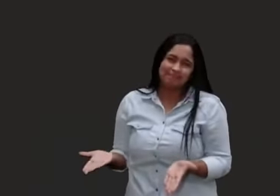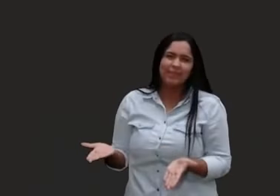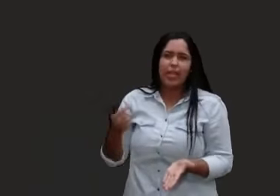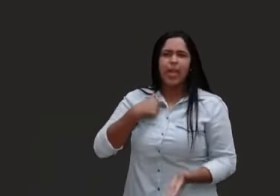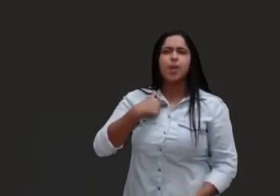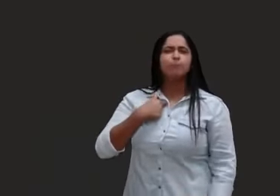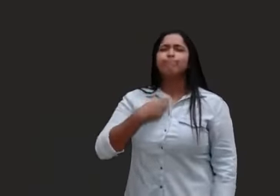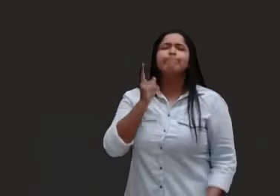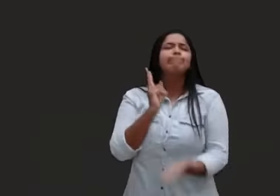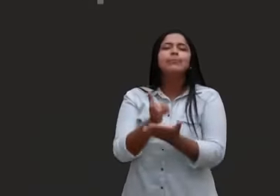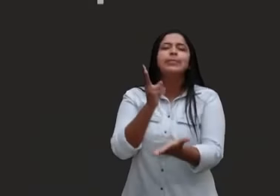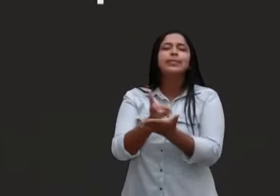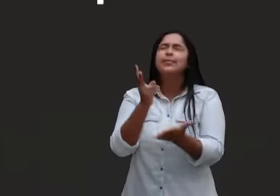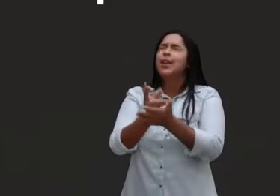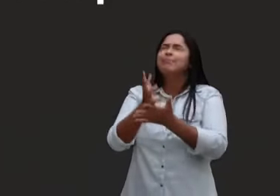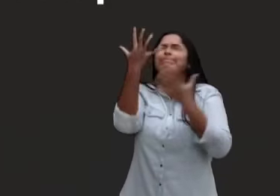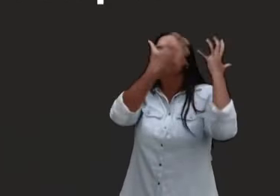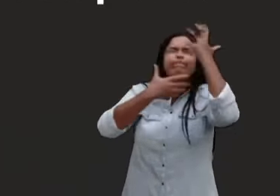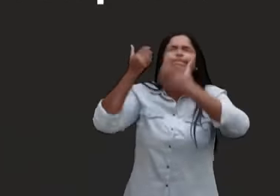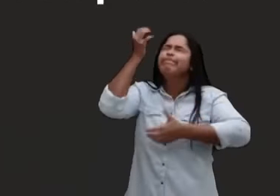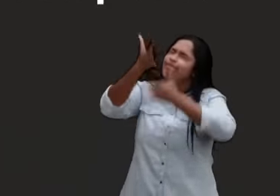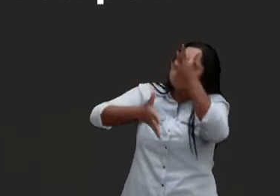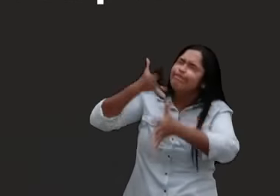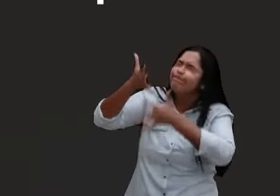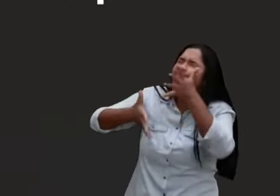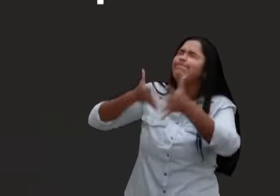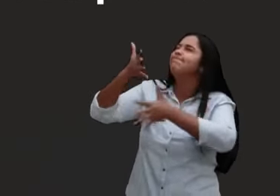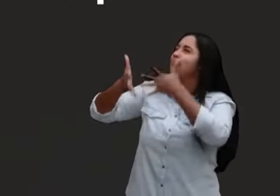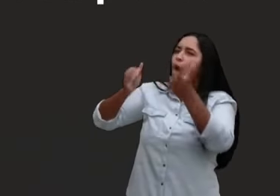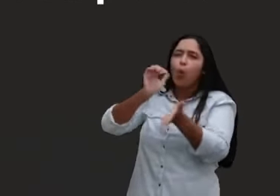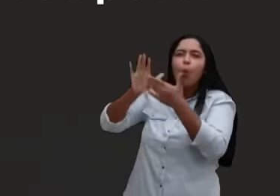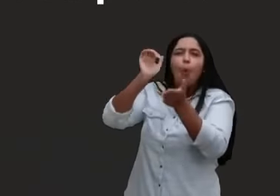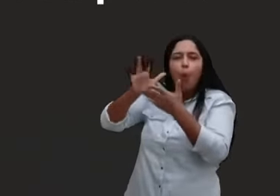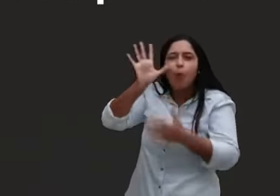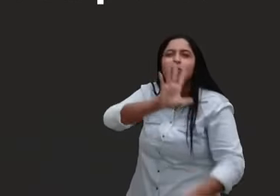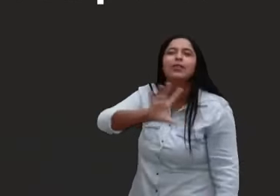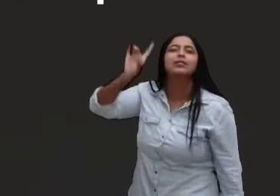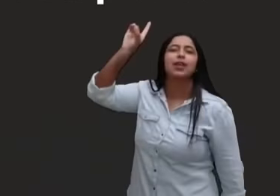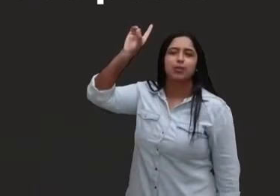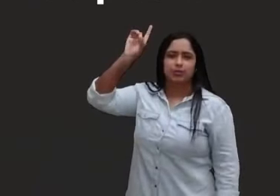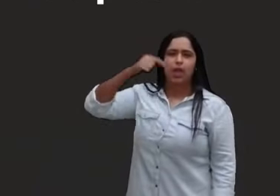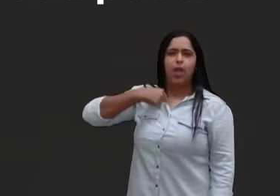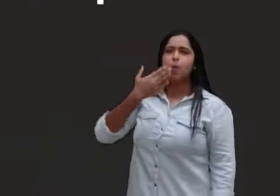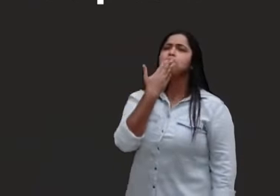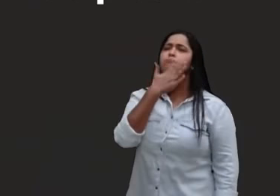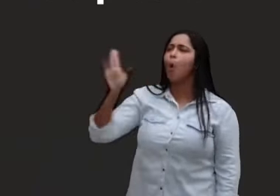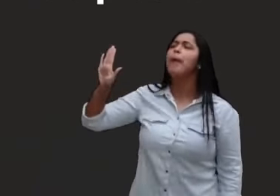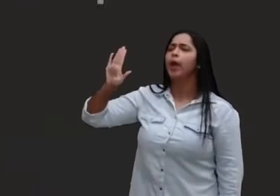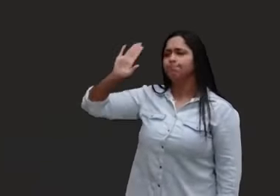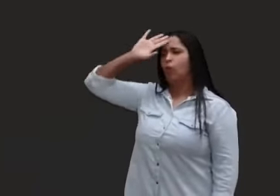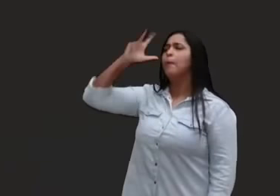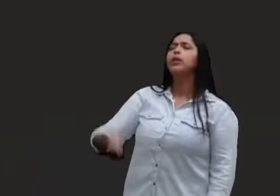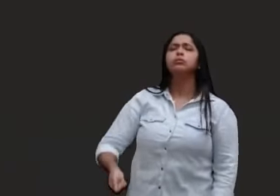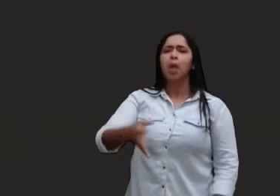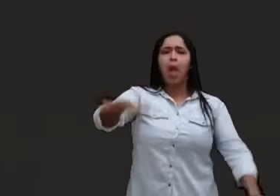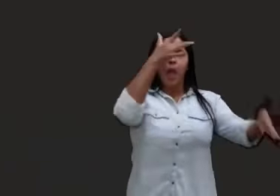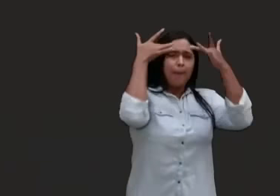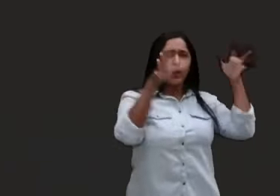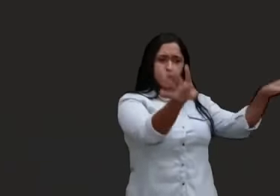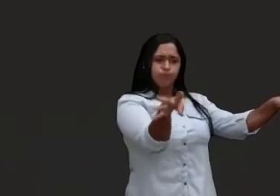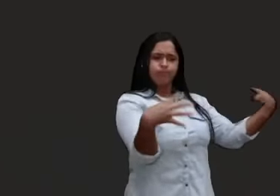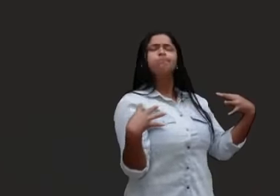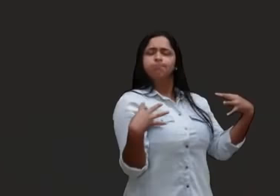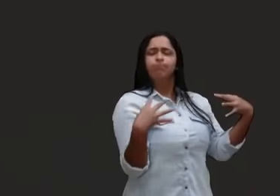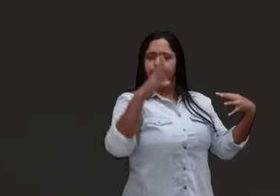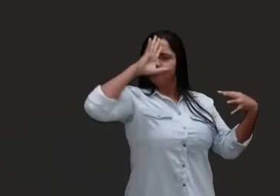nome do Senhor, cumprirei para com o Senhor os meus votos, na presença de todo o seu povo. O Senhor vê com